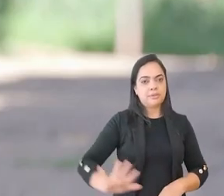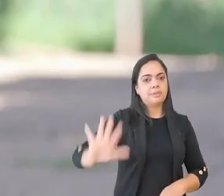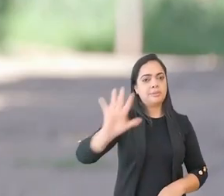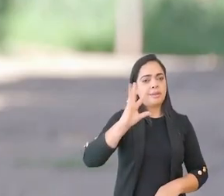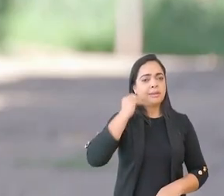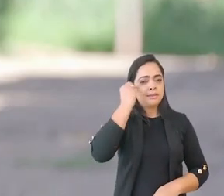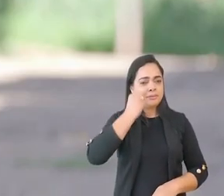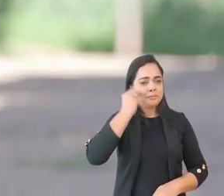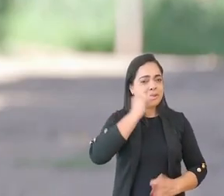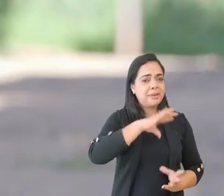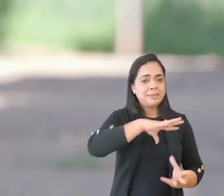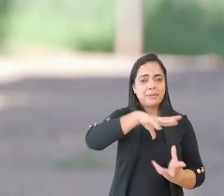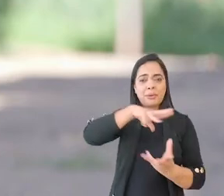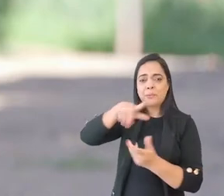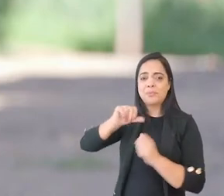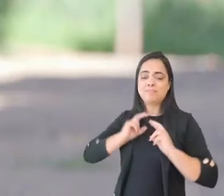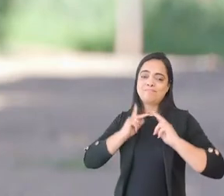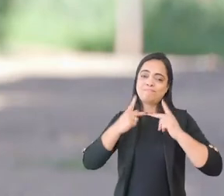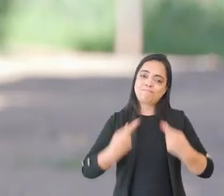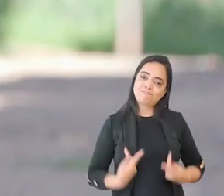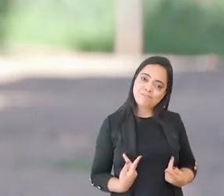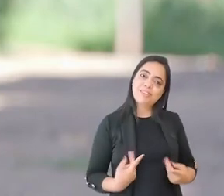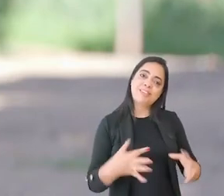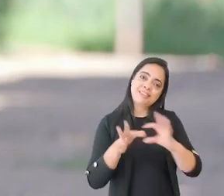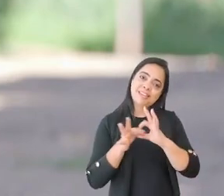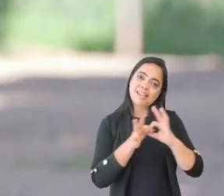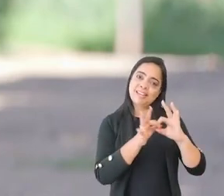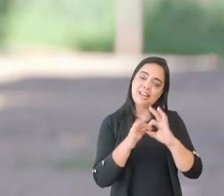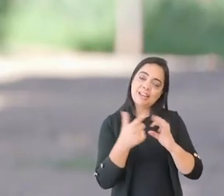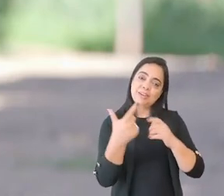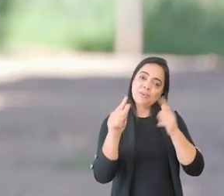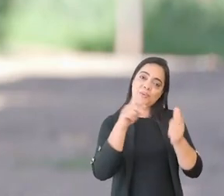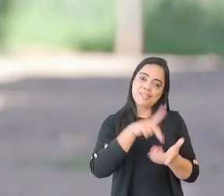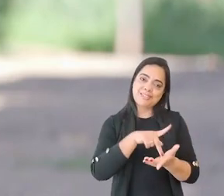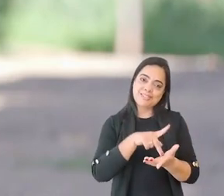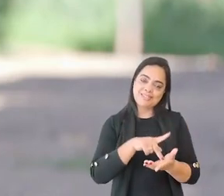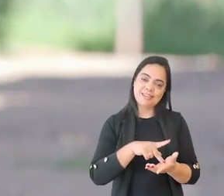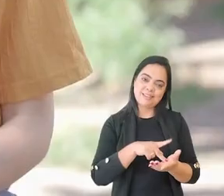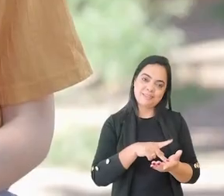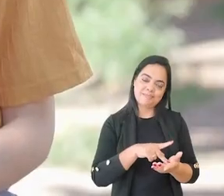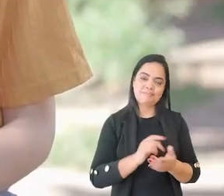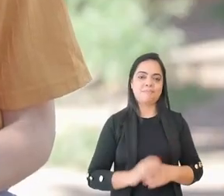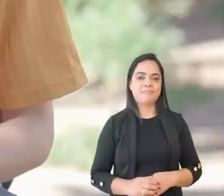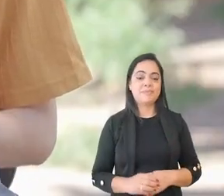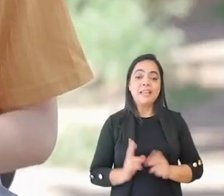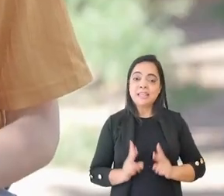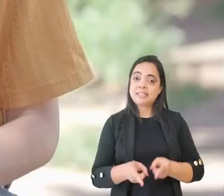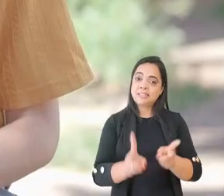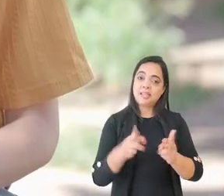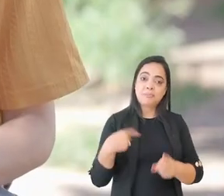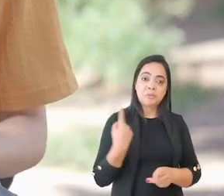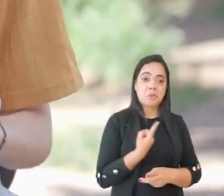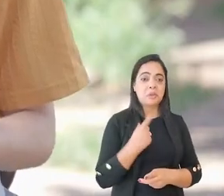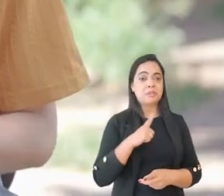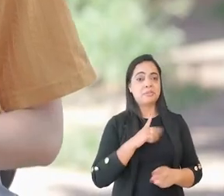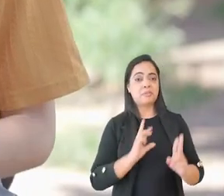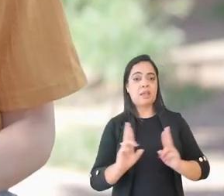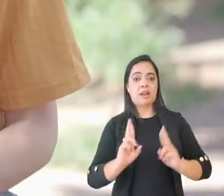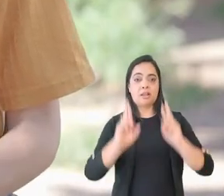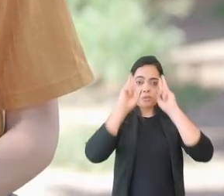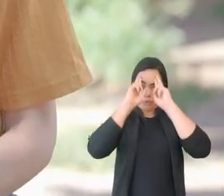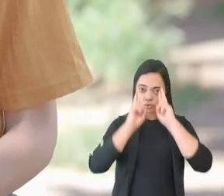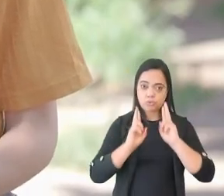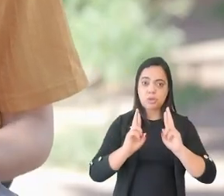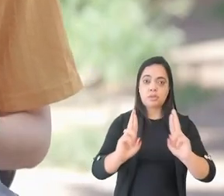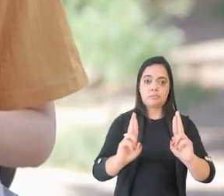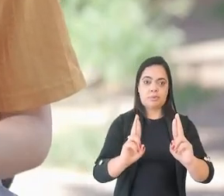permite experienciar o mundo de uma forma mais humana e integrada com outras realidades. Nos colocando sempre em uma relação de